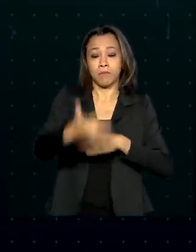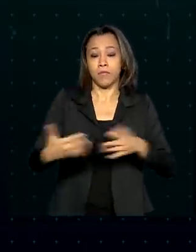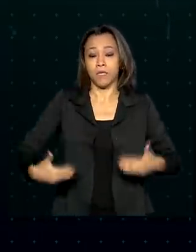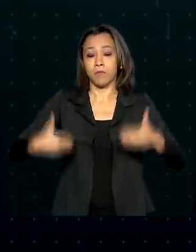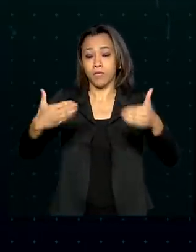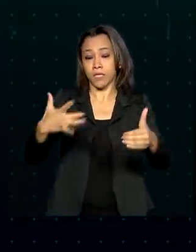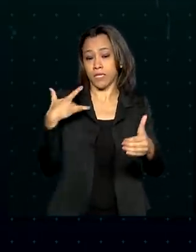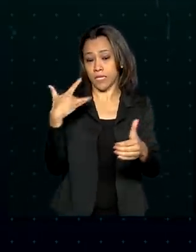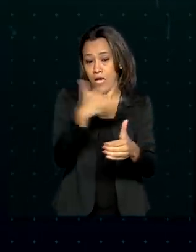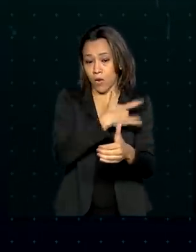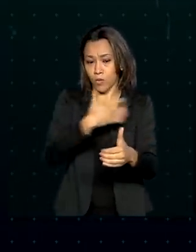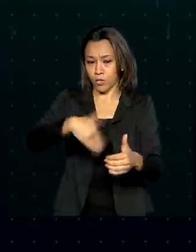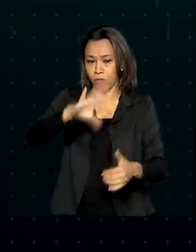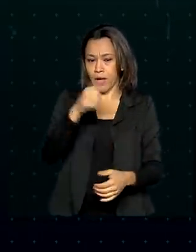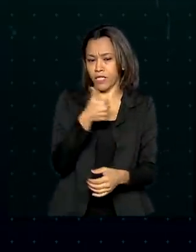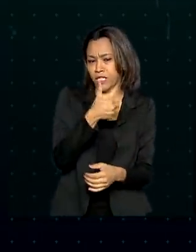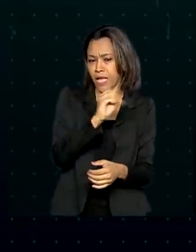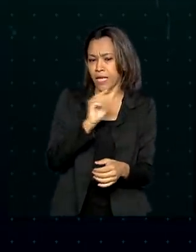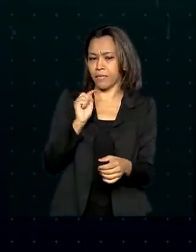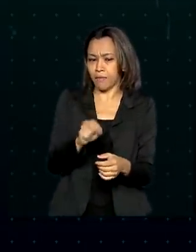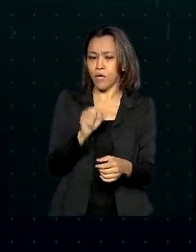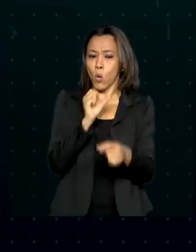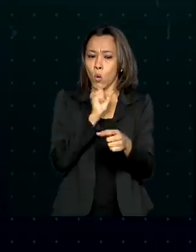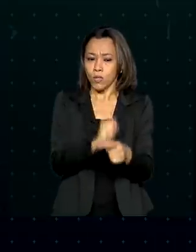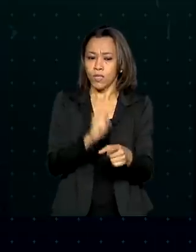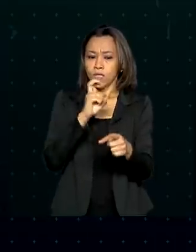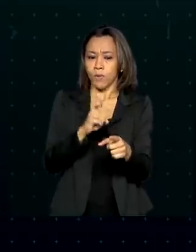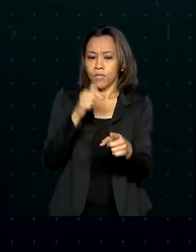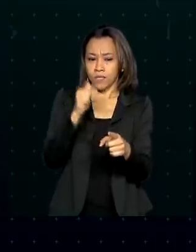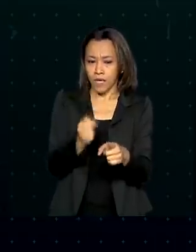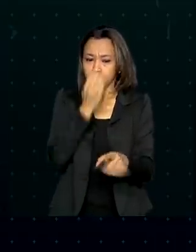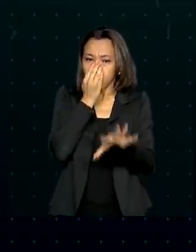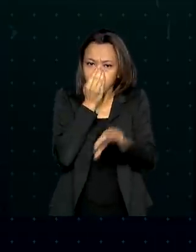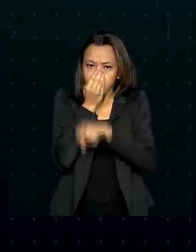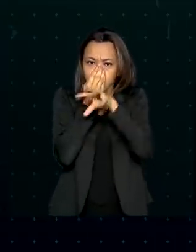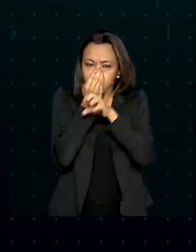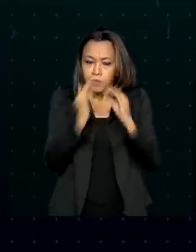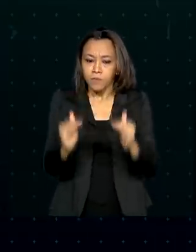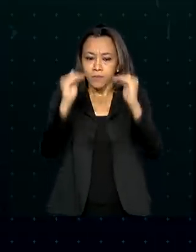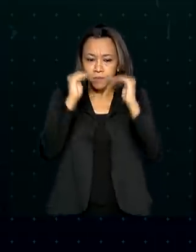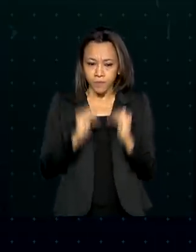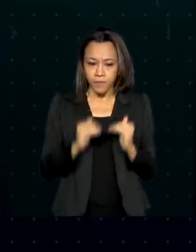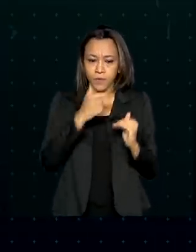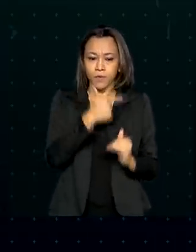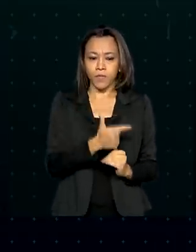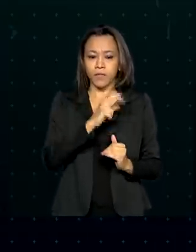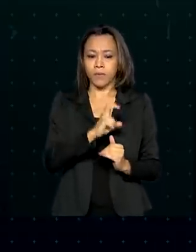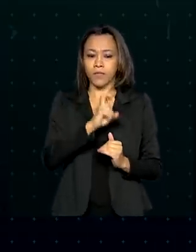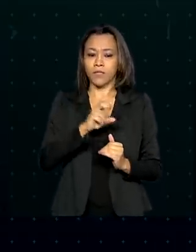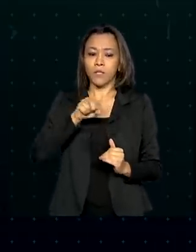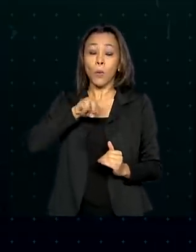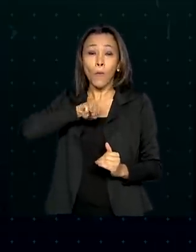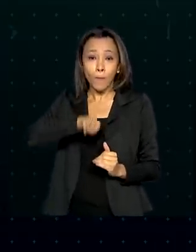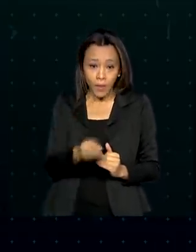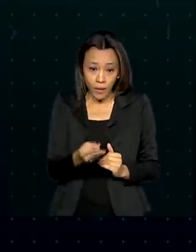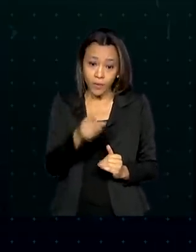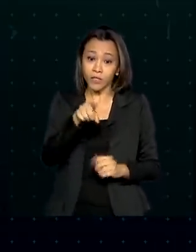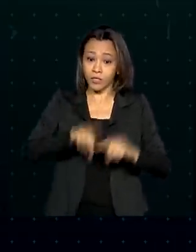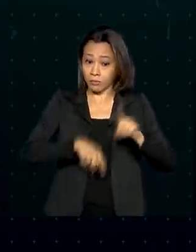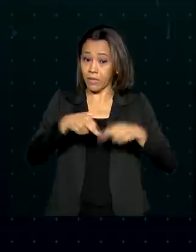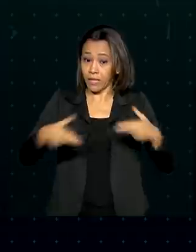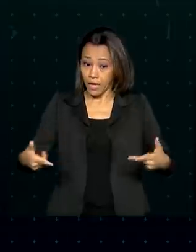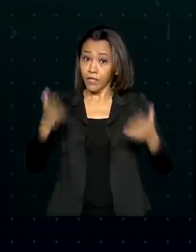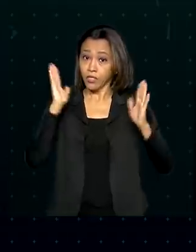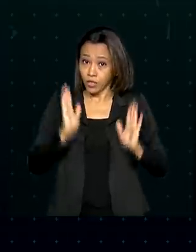de 10.800 ventiladores pulmonares e 255 milhões de equipamentos de proteção individual